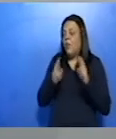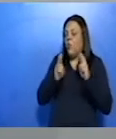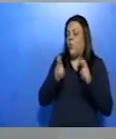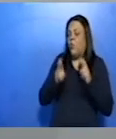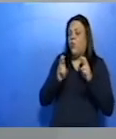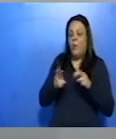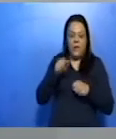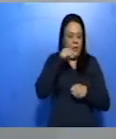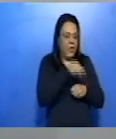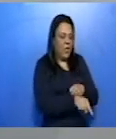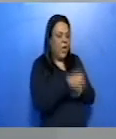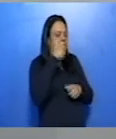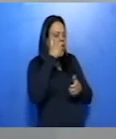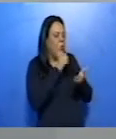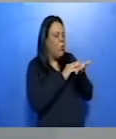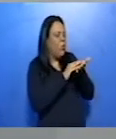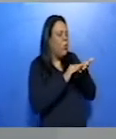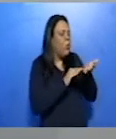Será que ela tem razão?